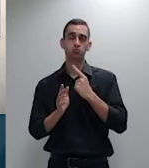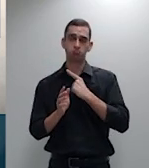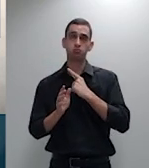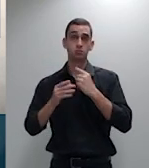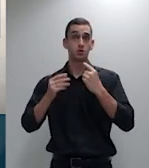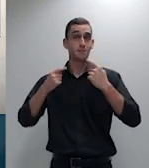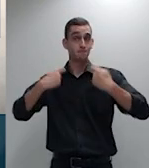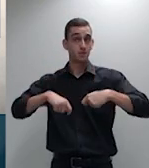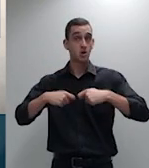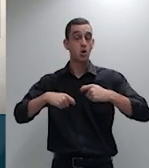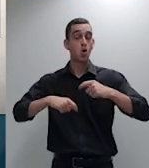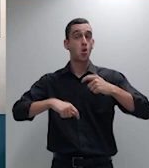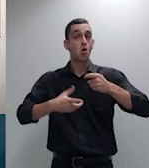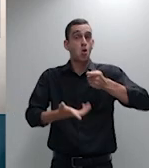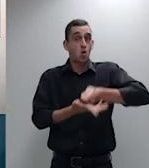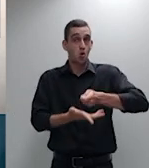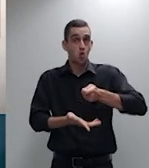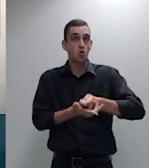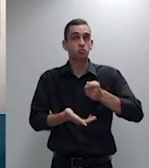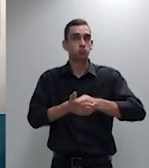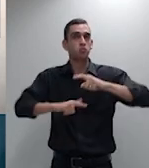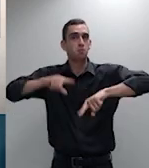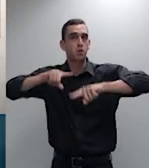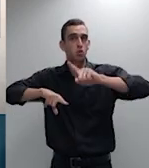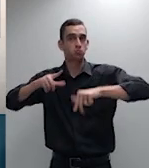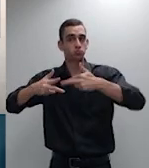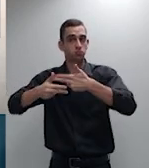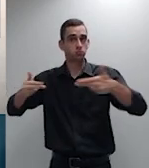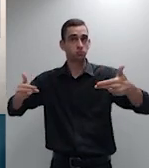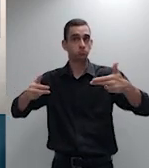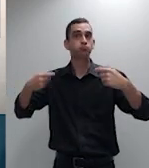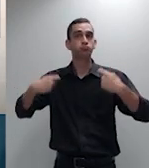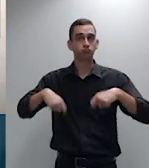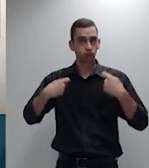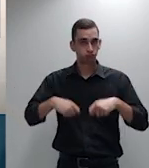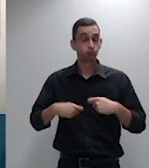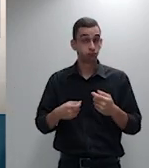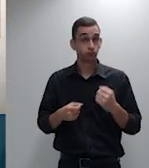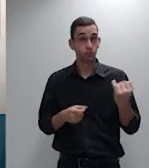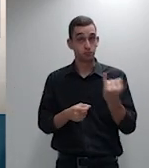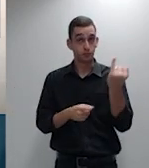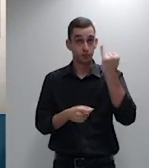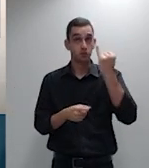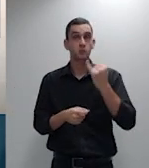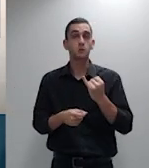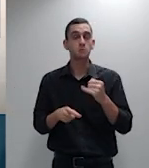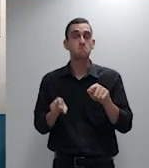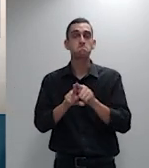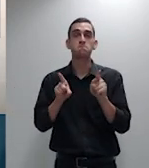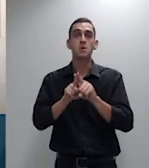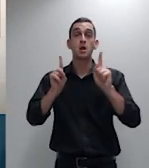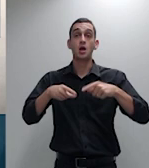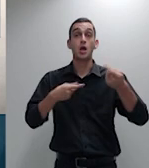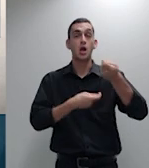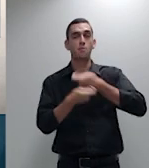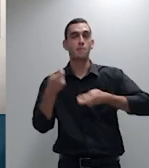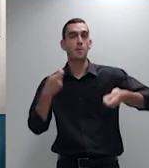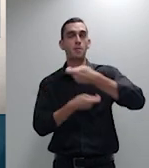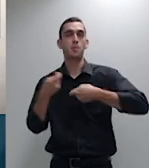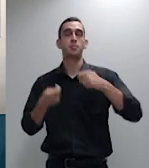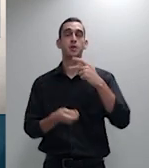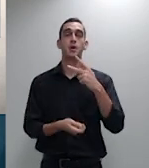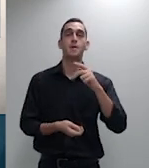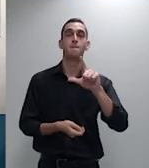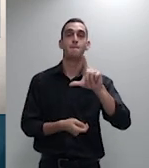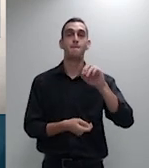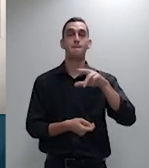atuarial como pré-requisito para comercialização de planos de saúde como bem apontado e discutido na